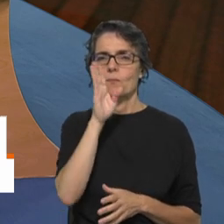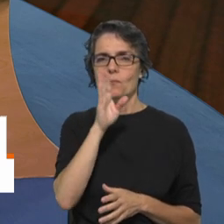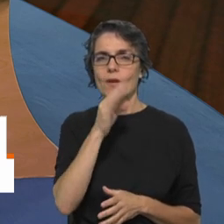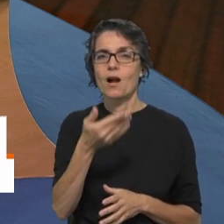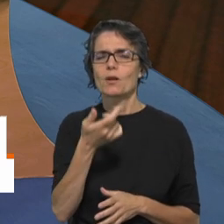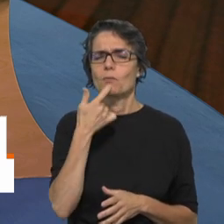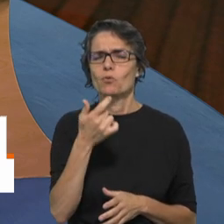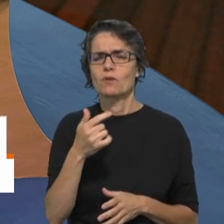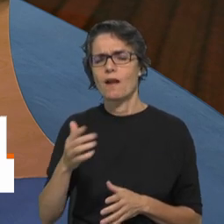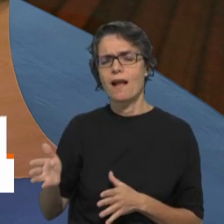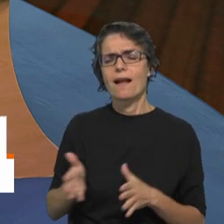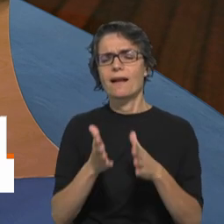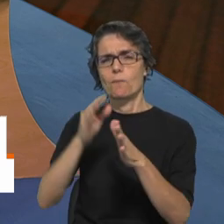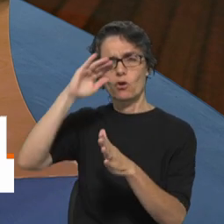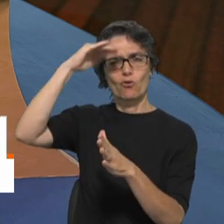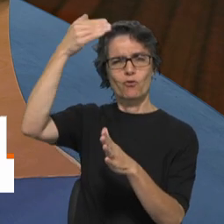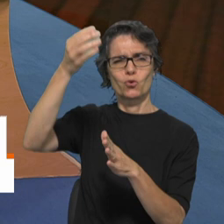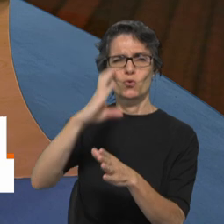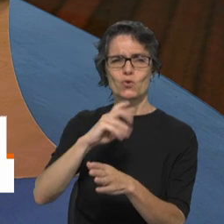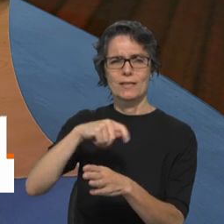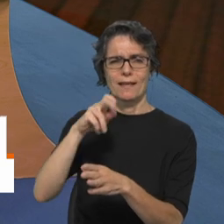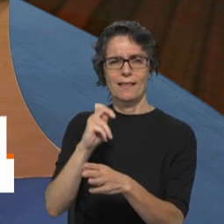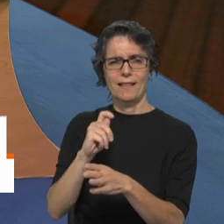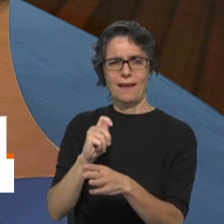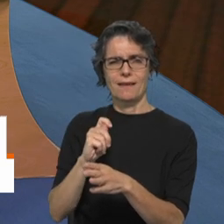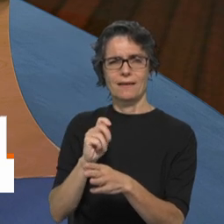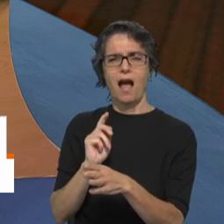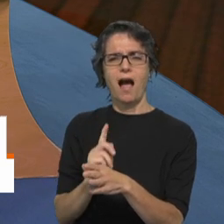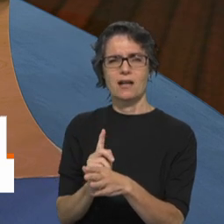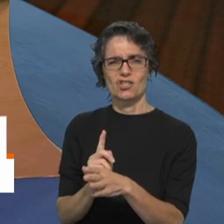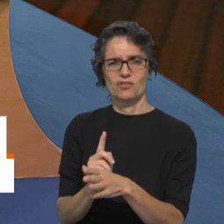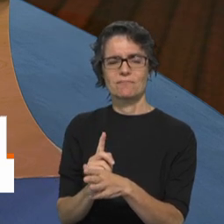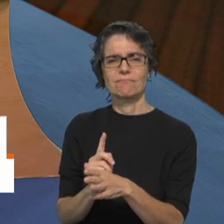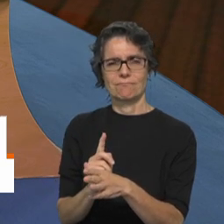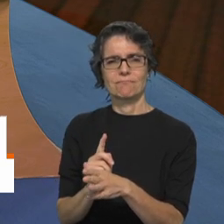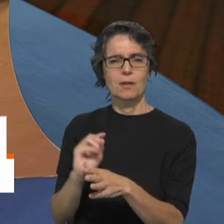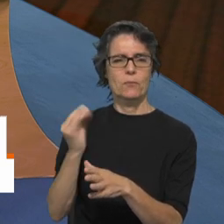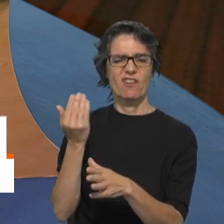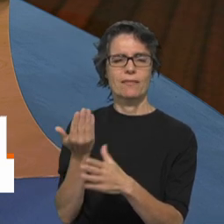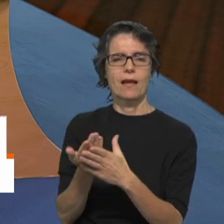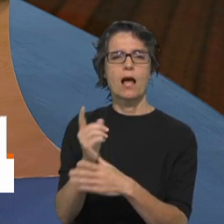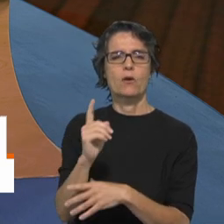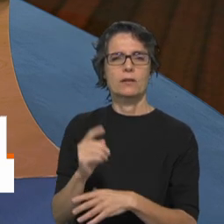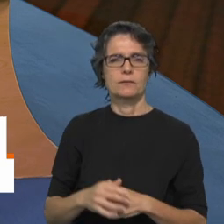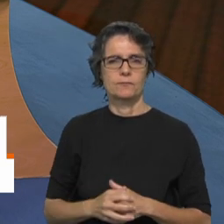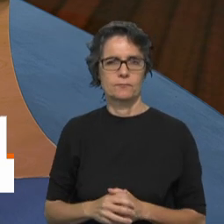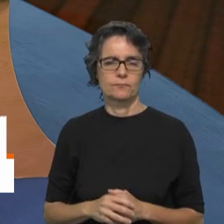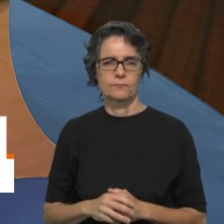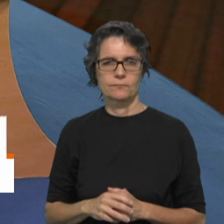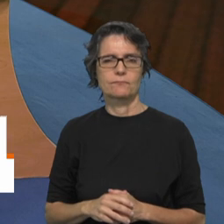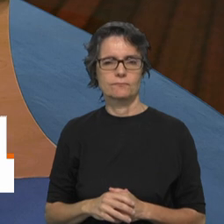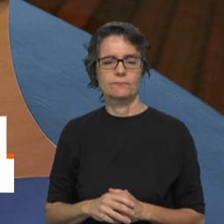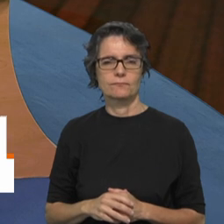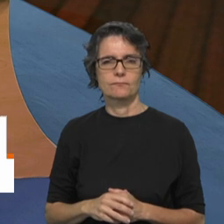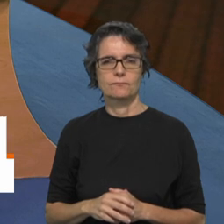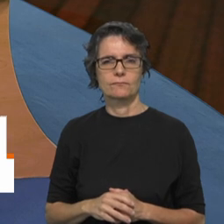para o futuro para este movimento para o CNE qual seria essa prioridade essa perspetiva